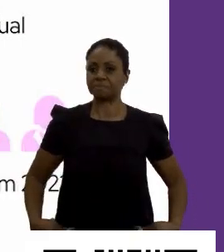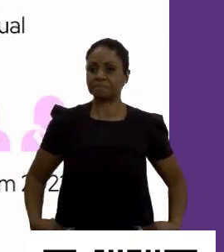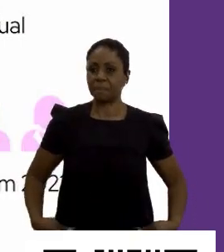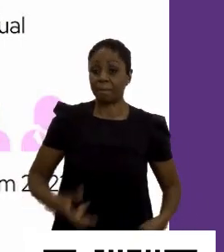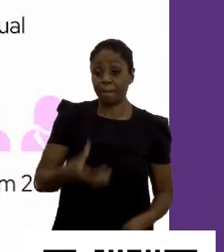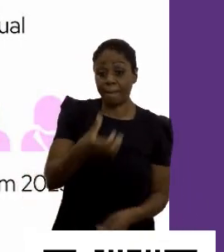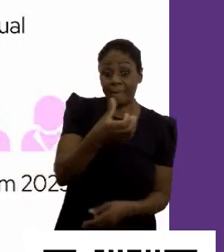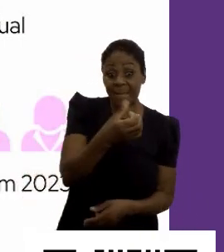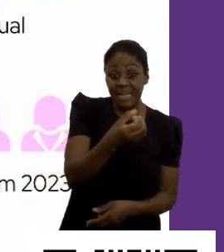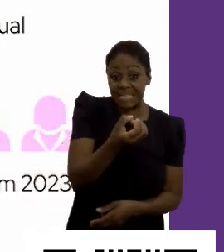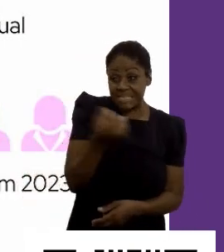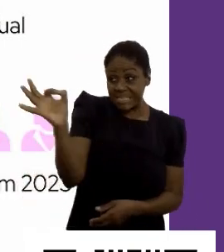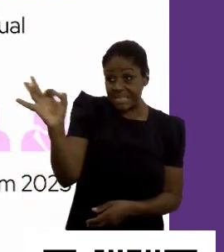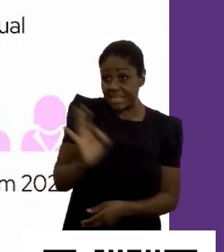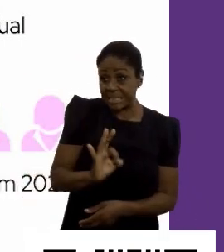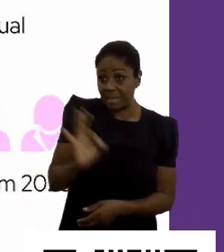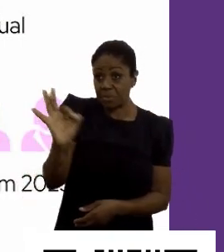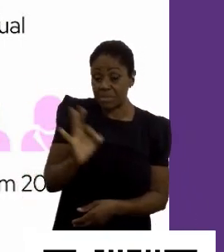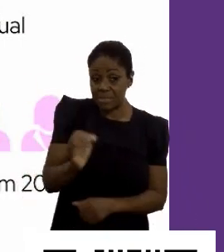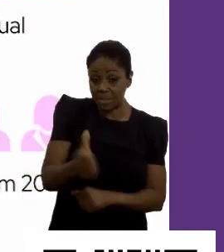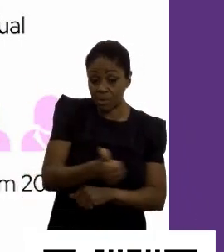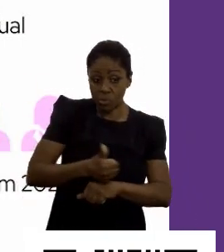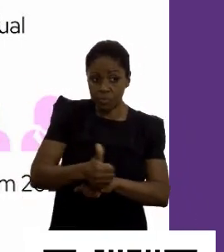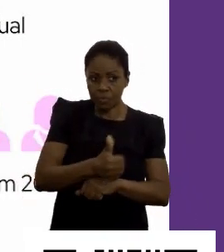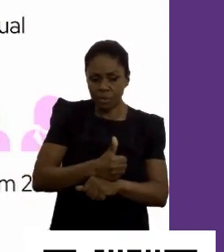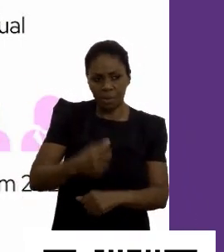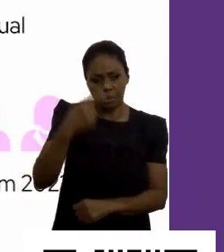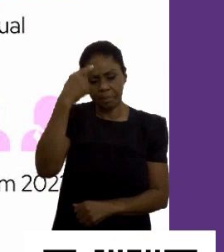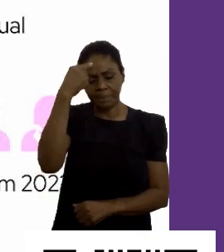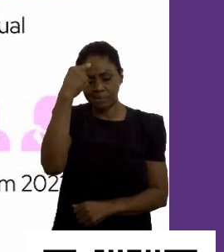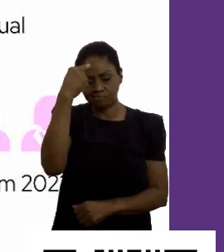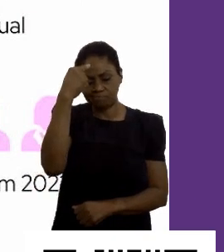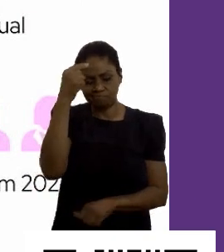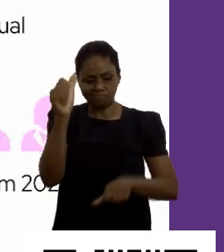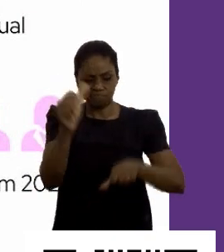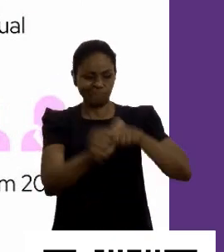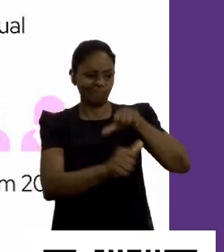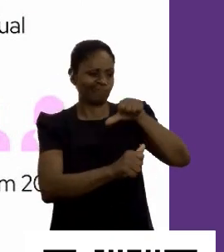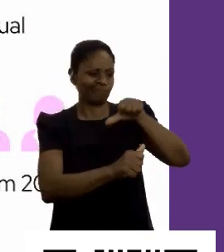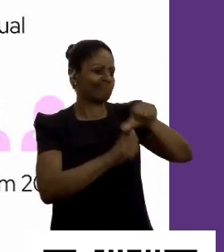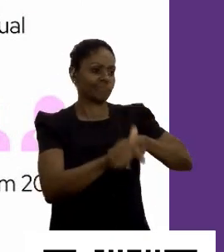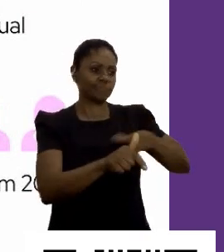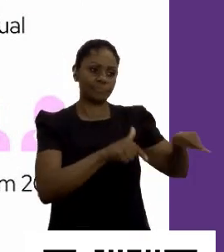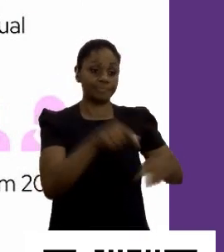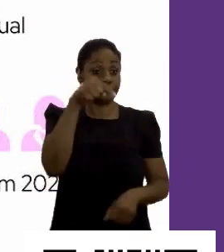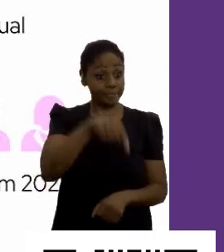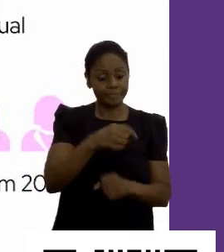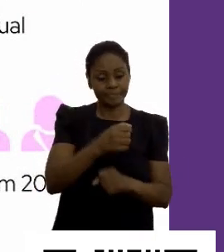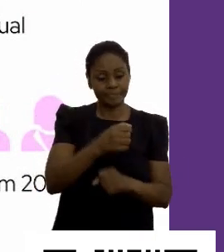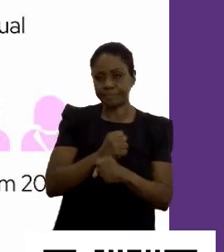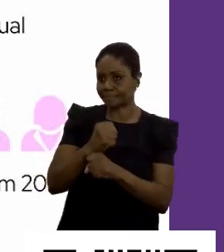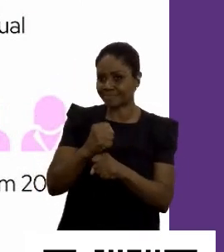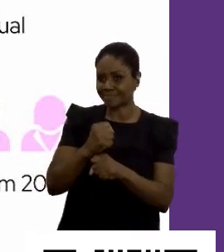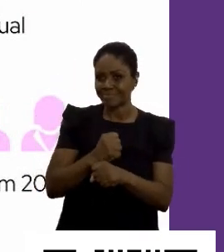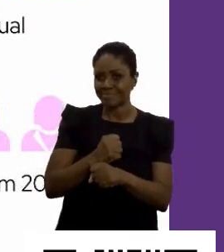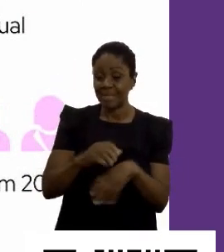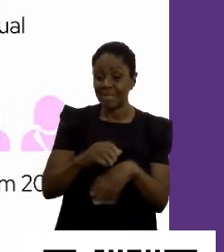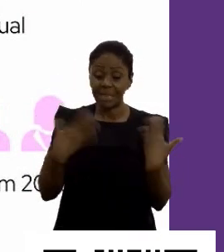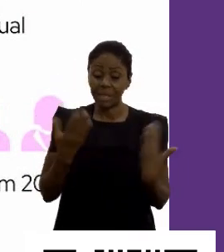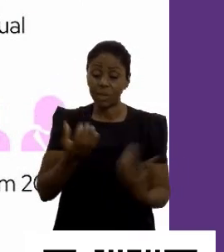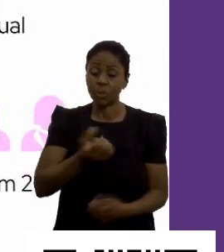60% dos funcionários pensam trocar de emprego nesse ano. Então os índices, pessoal,